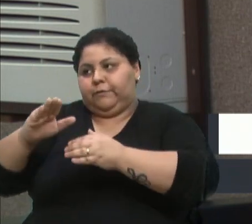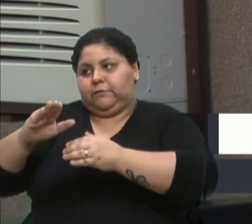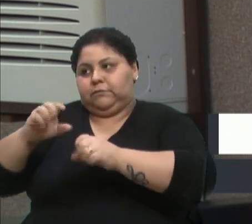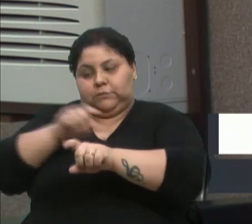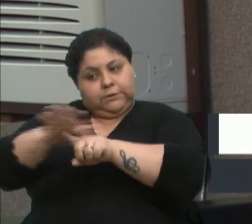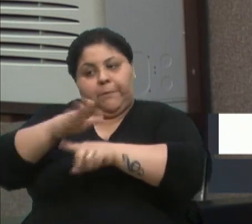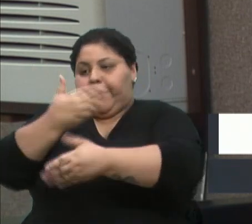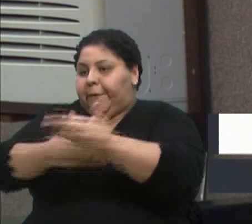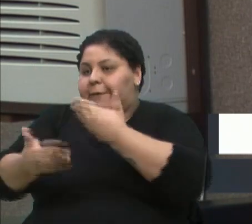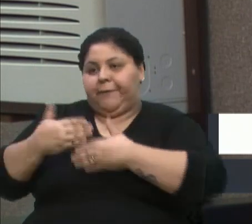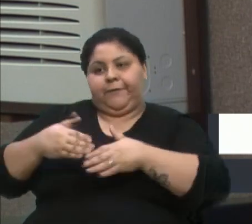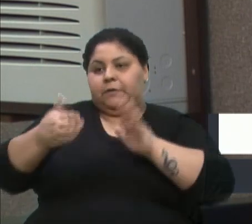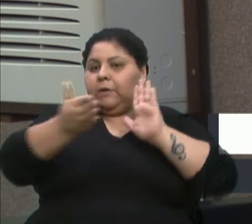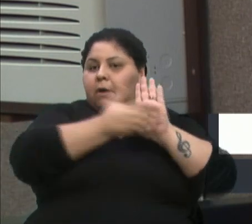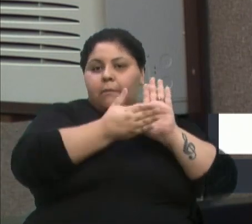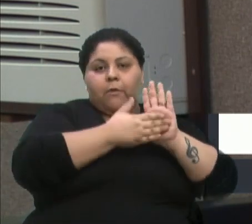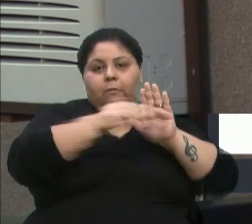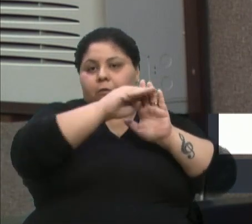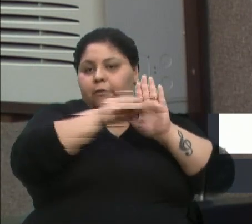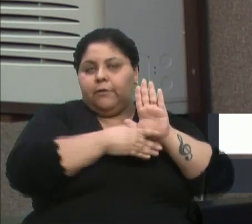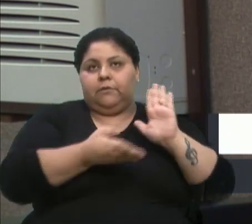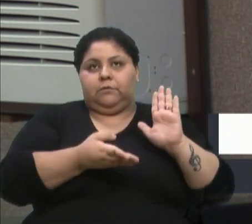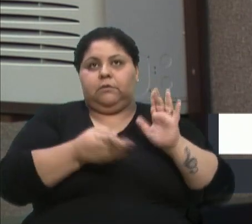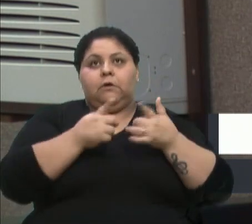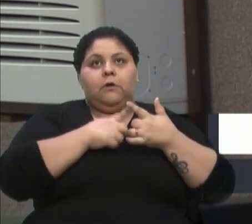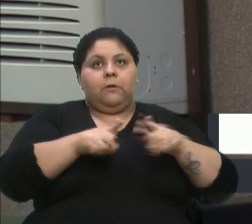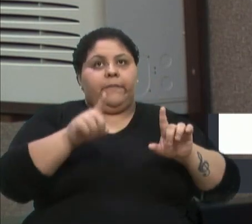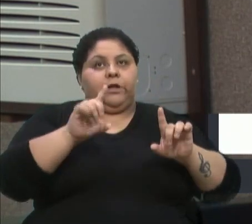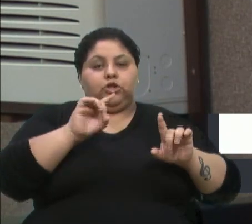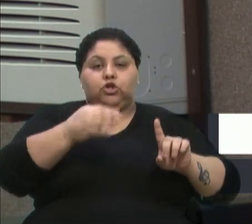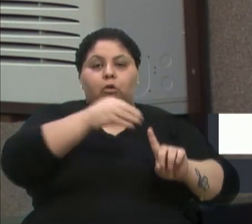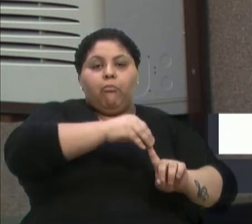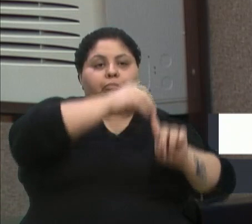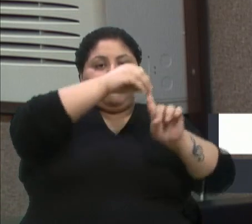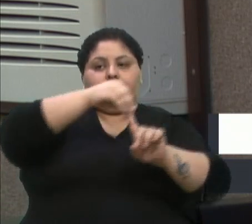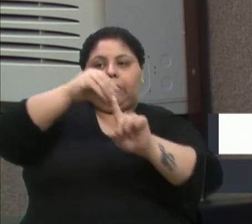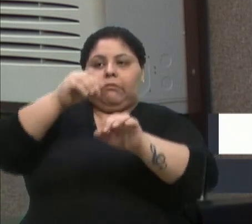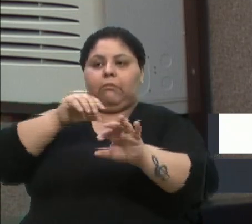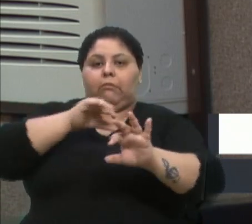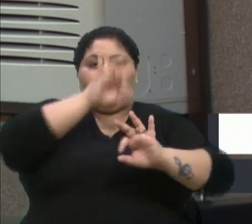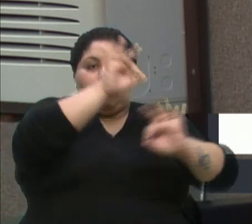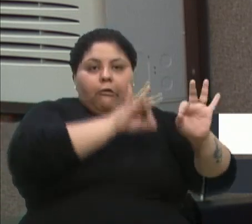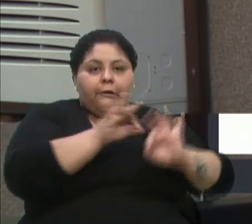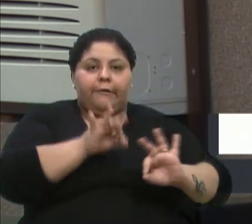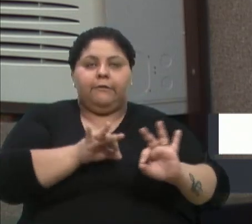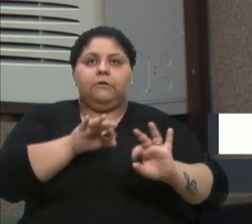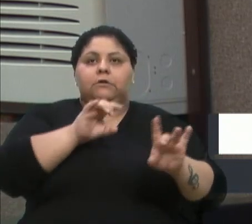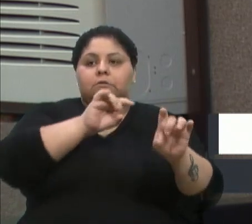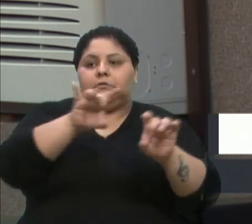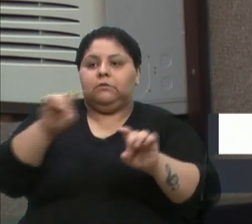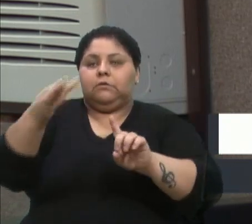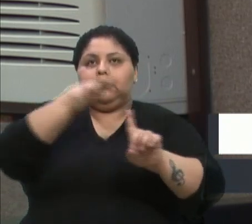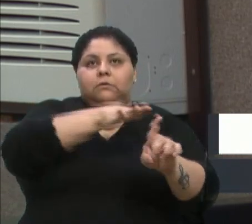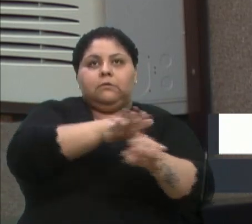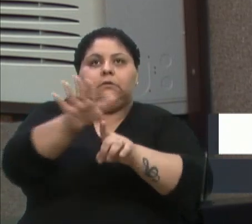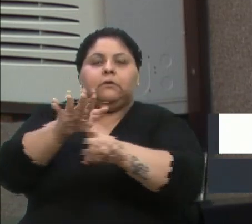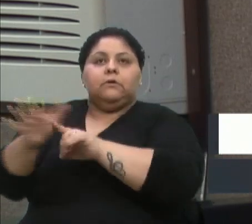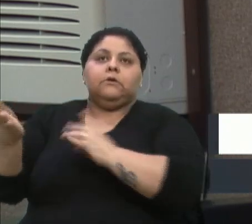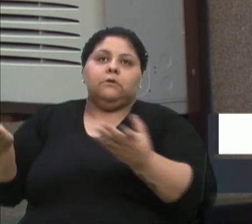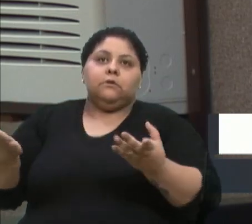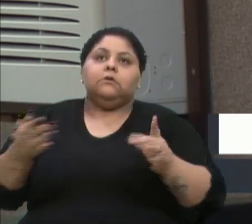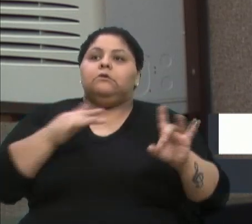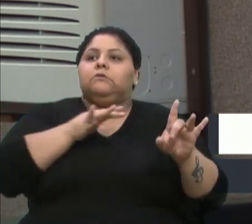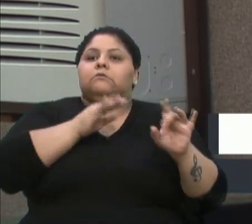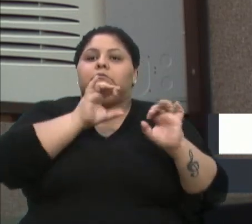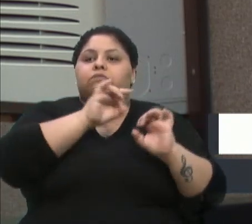Nós estamos ouvindo a comunidade elencar prioridades de prioridades. Tem várias, se cada bairro a gente vai, a gente vai